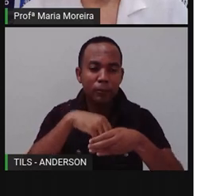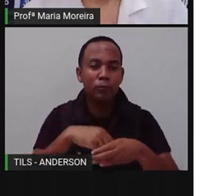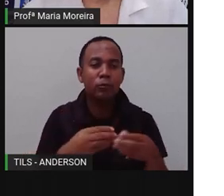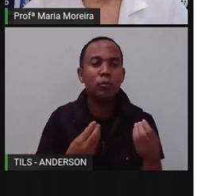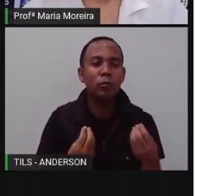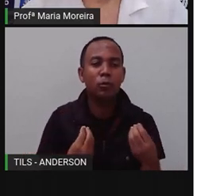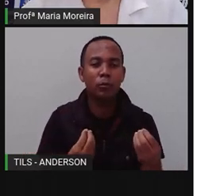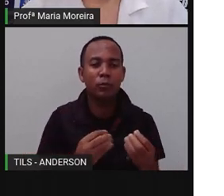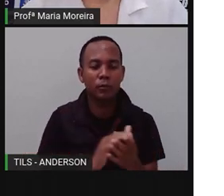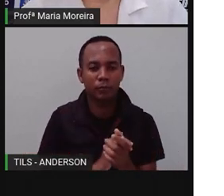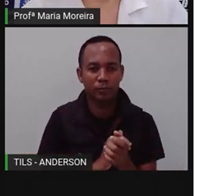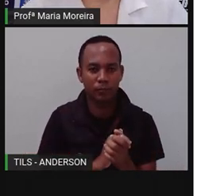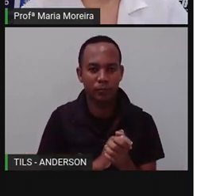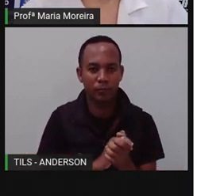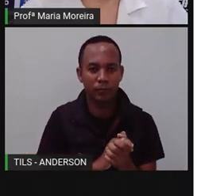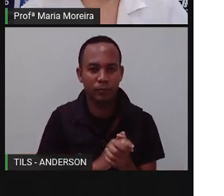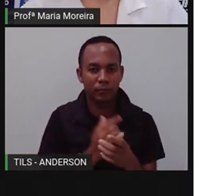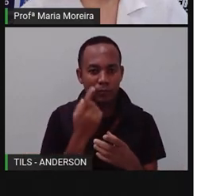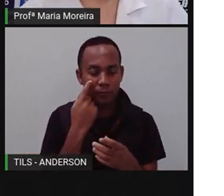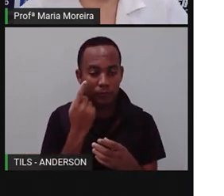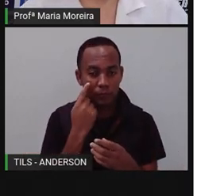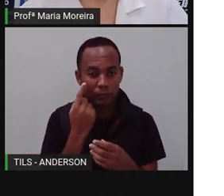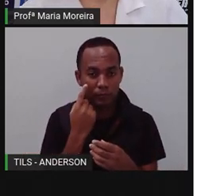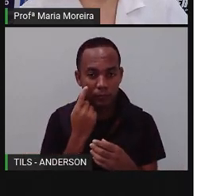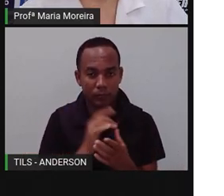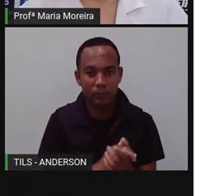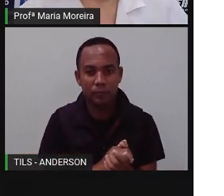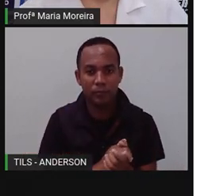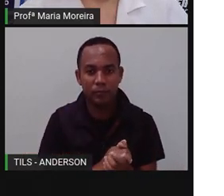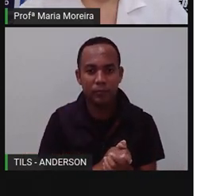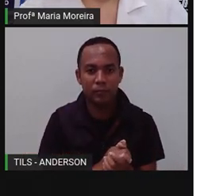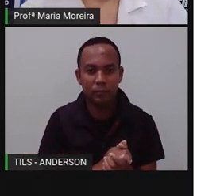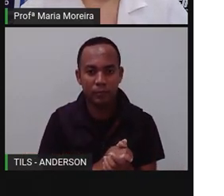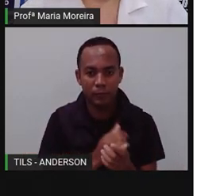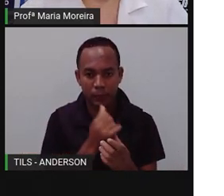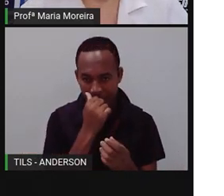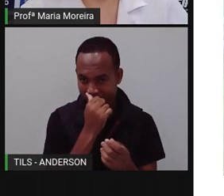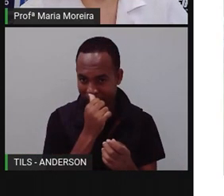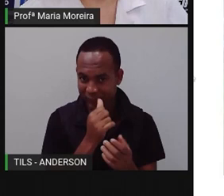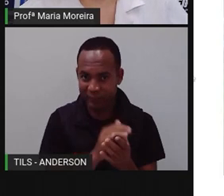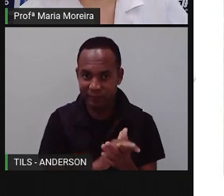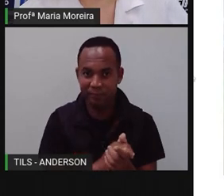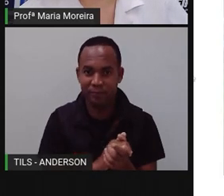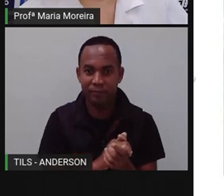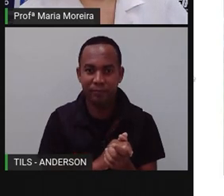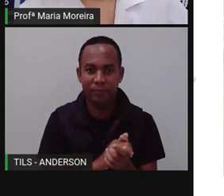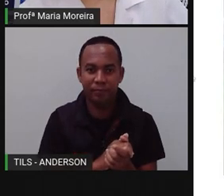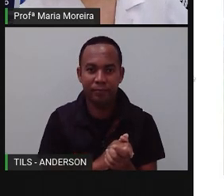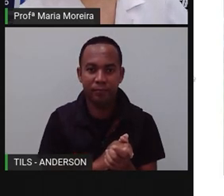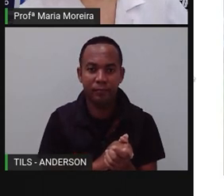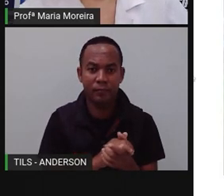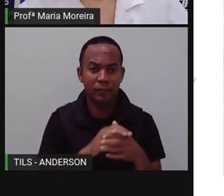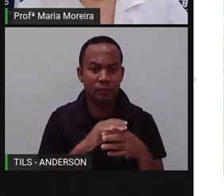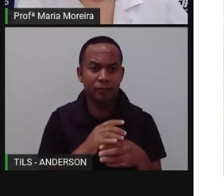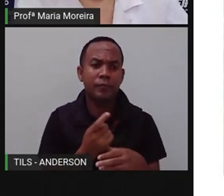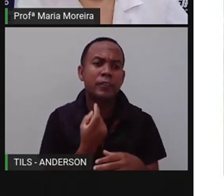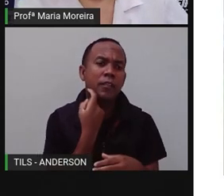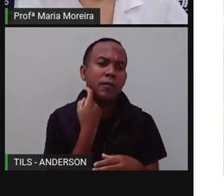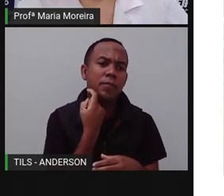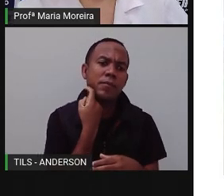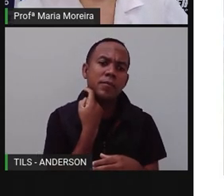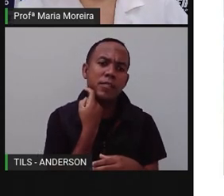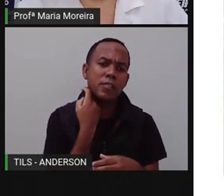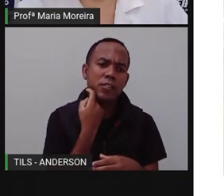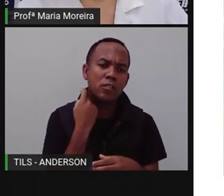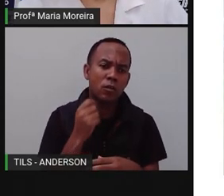dentro daquelas jaulinhas, mini jaulas. Então, vamos lá. Os peixes, né?